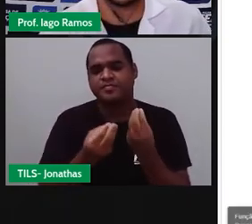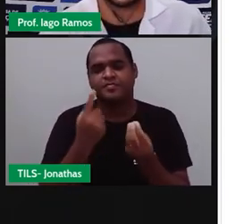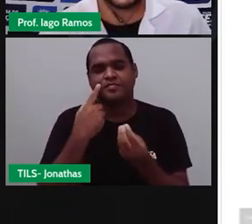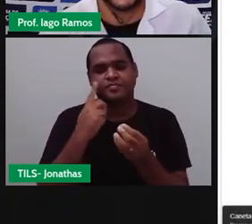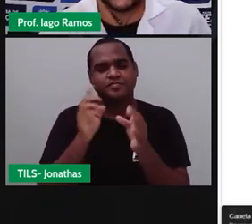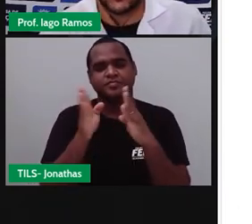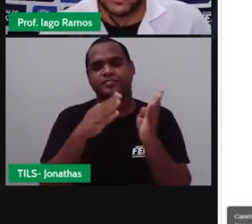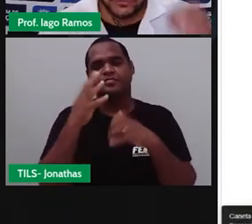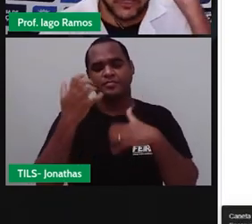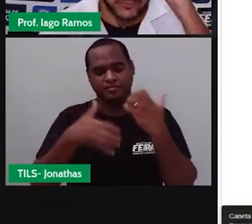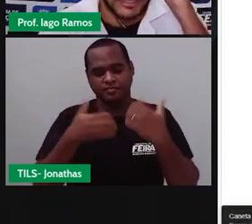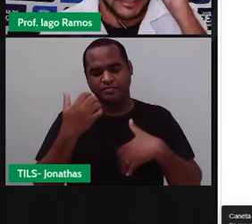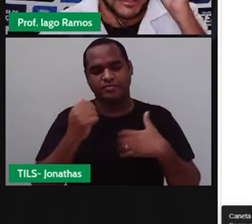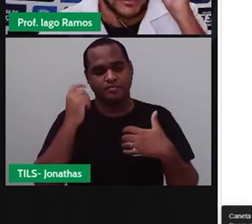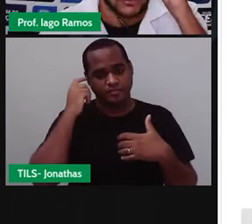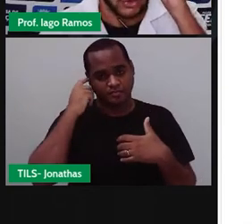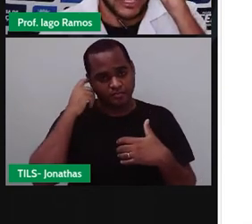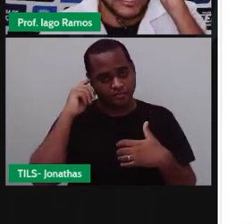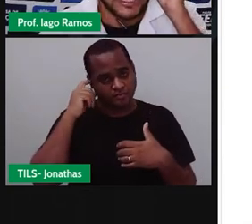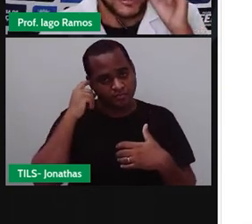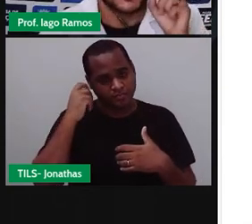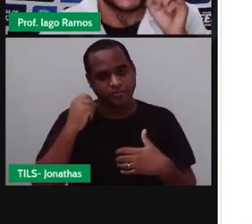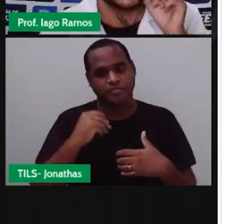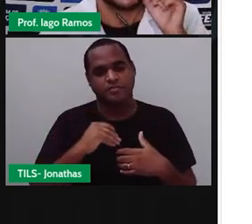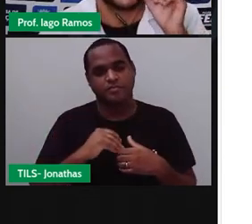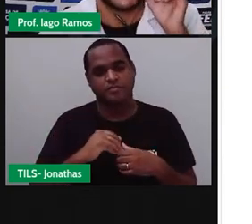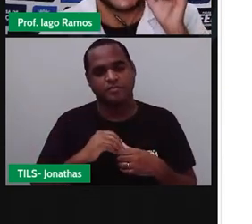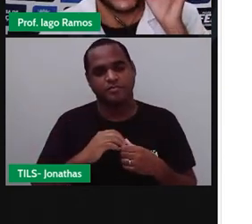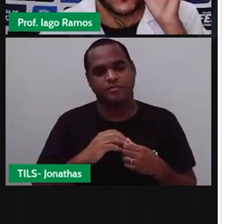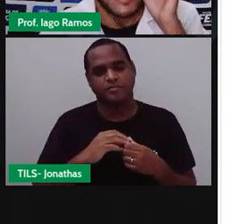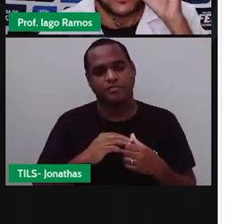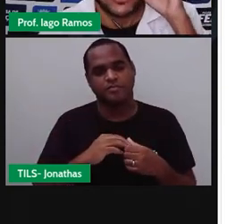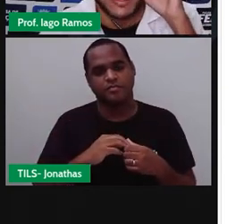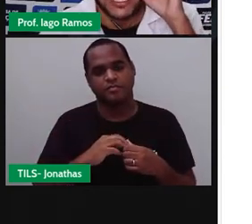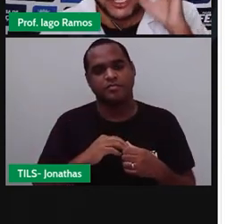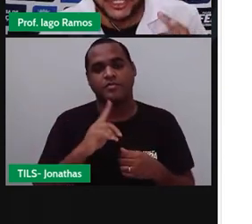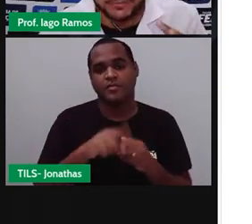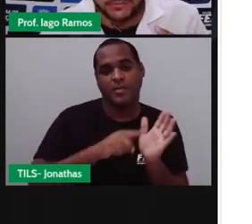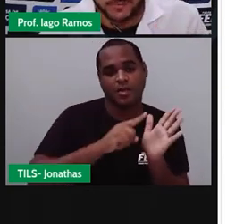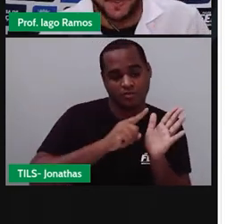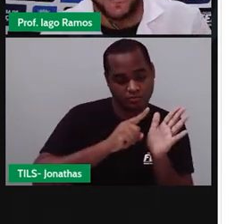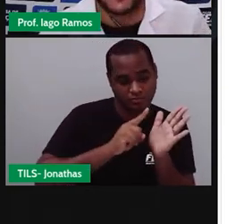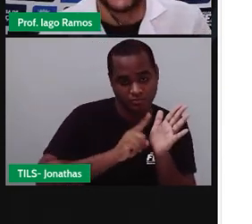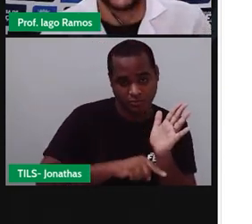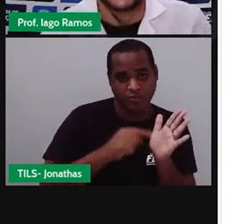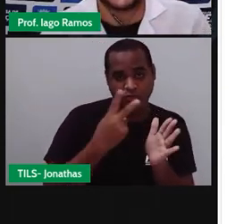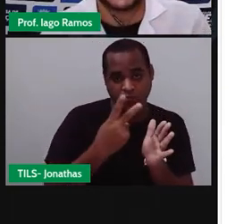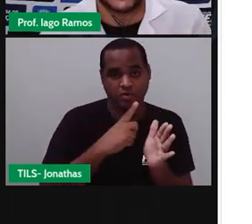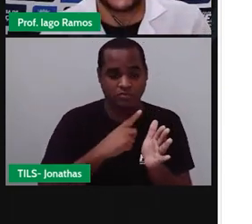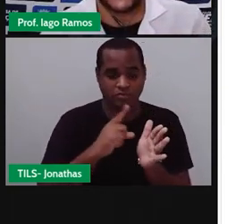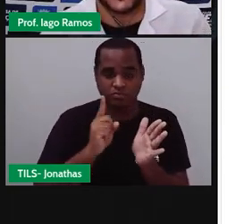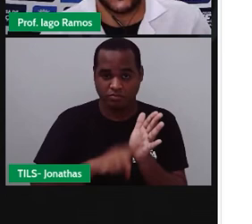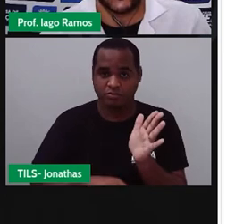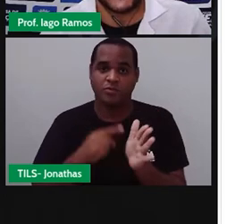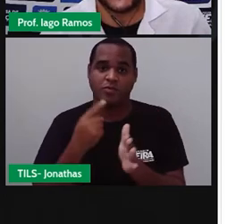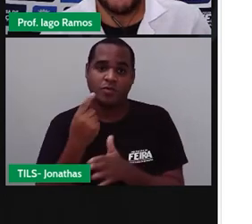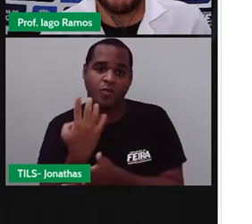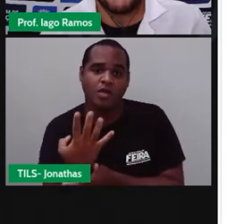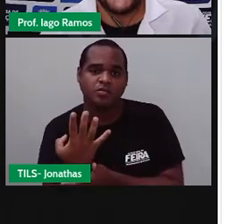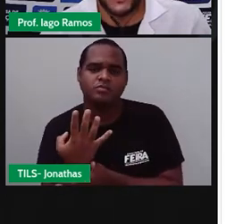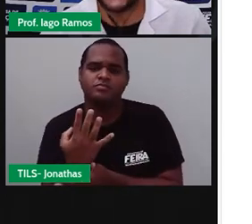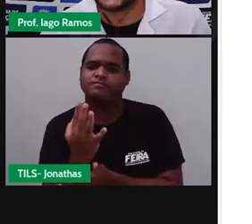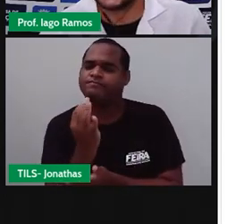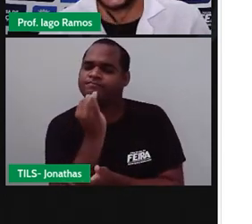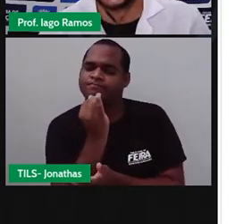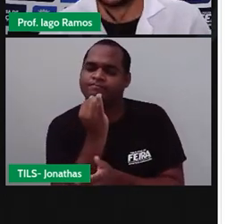quando foi, quando foi 2 negativo vezes 4 negativo, o resultado foi 8